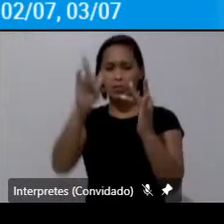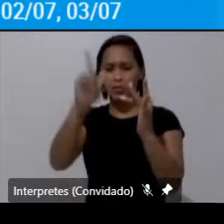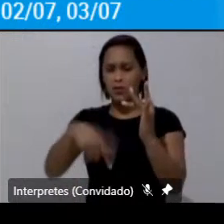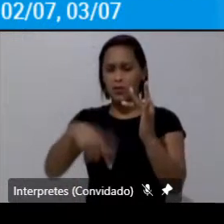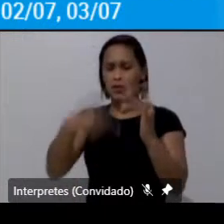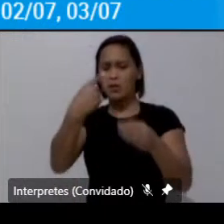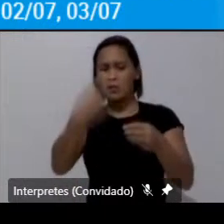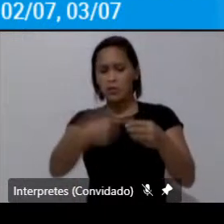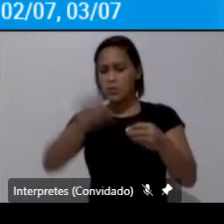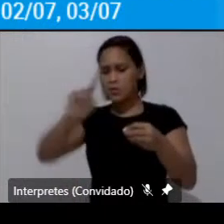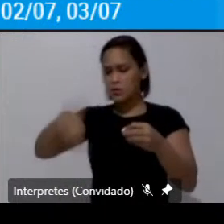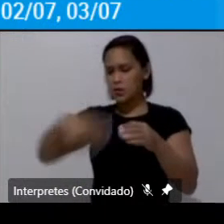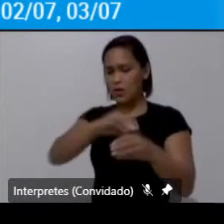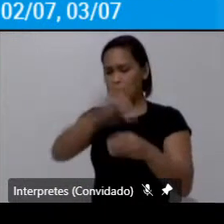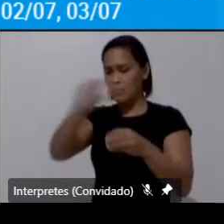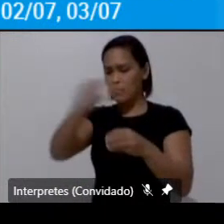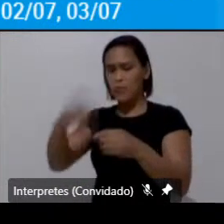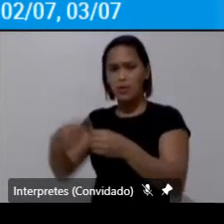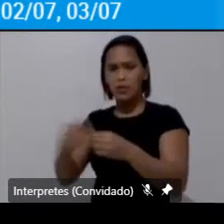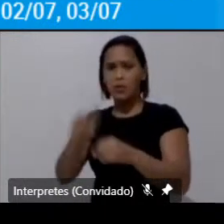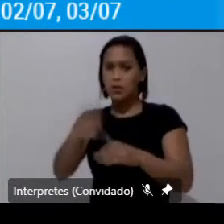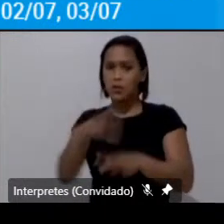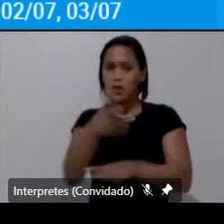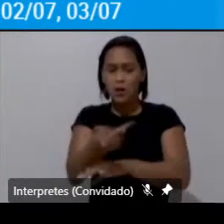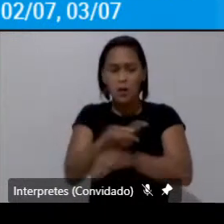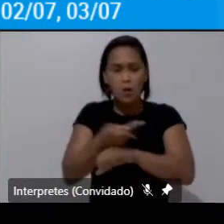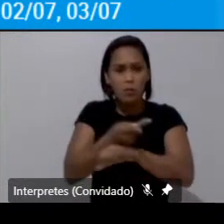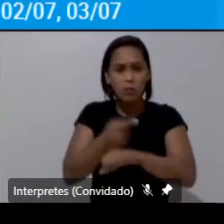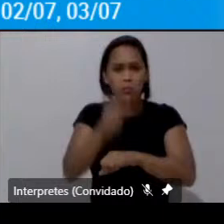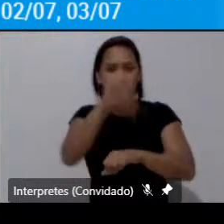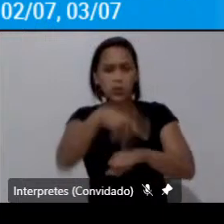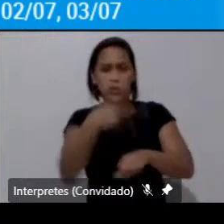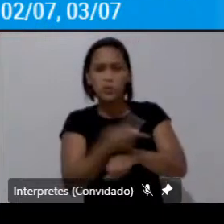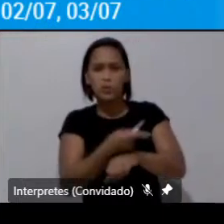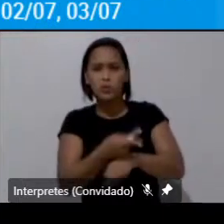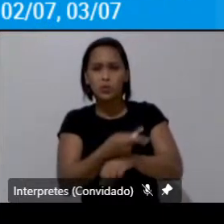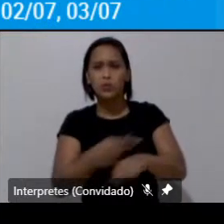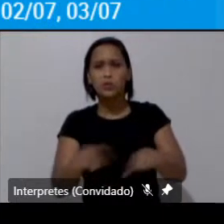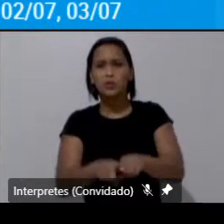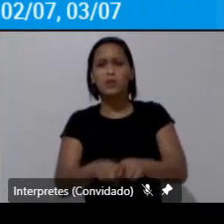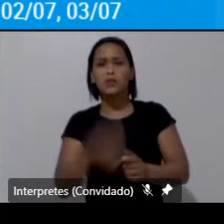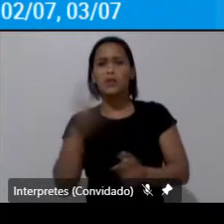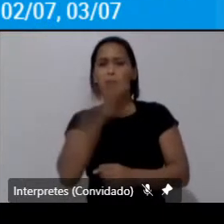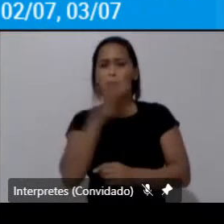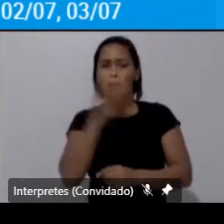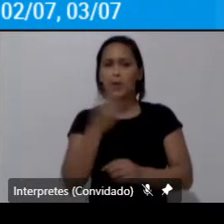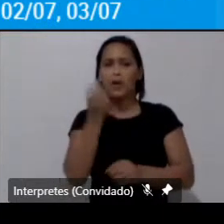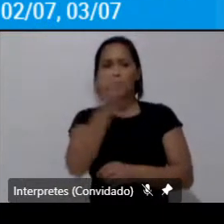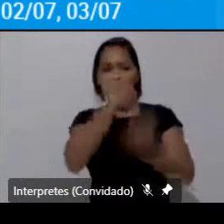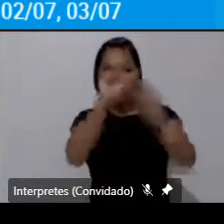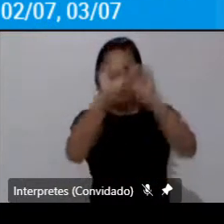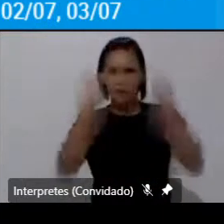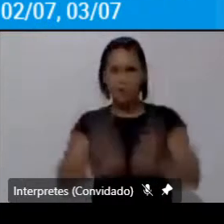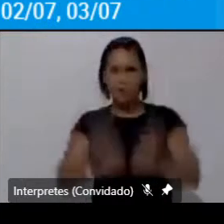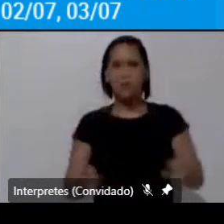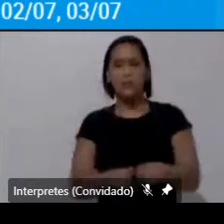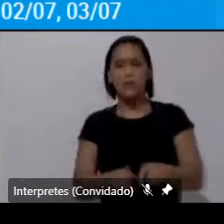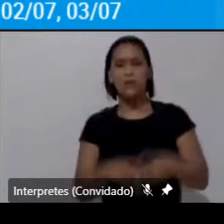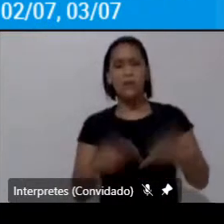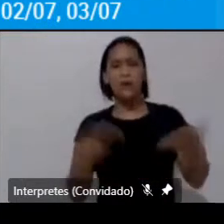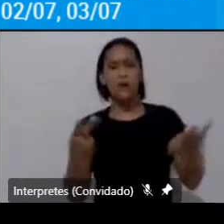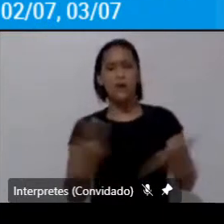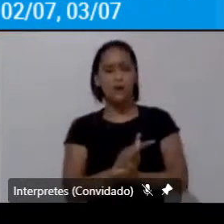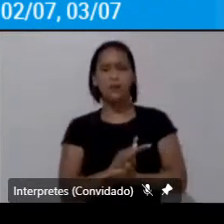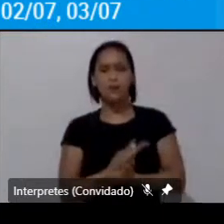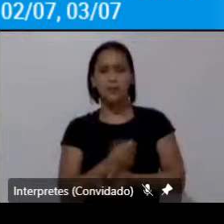essa busca por essa essa eficiência sistêmica vai certamente